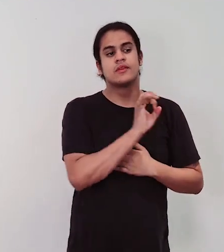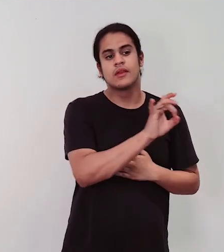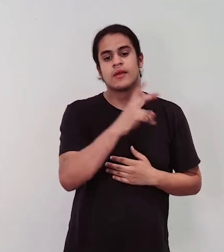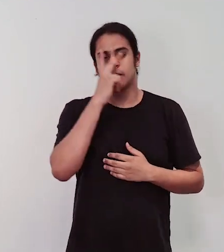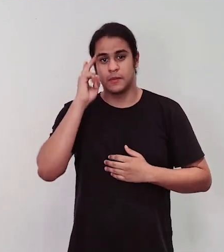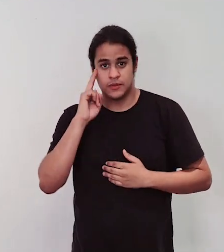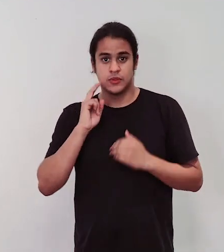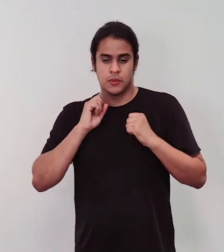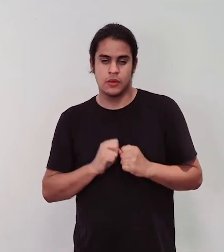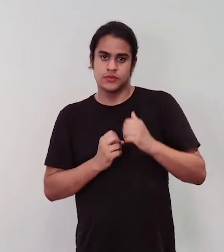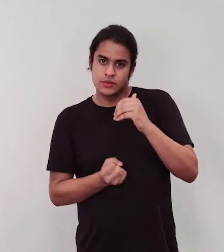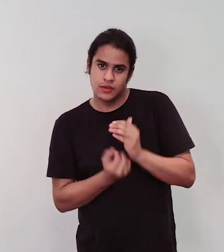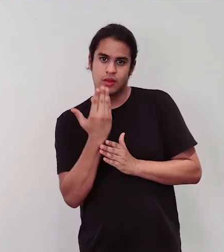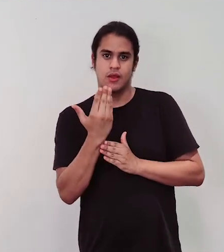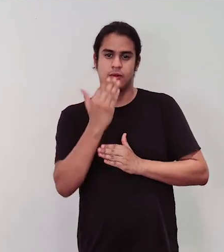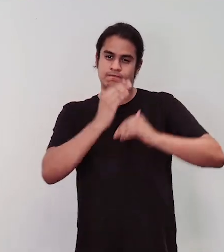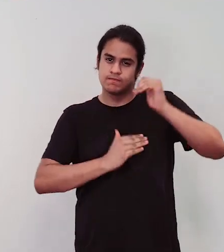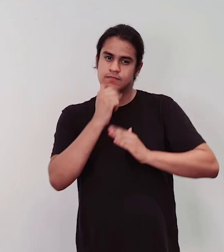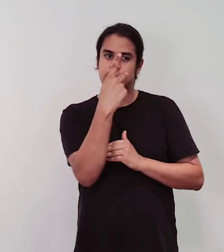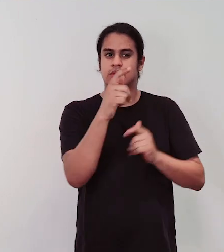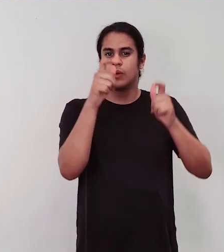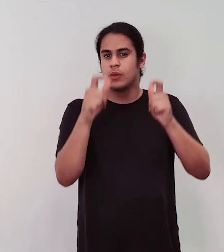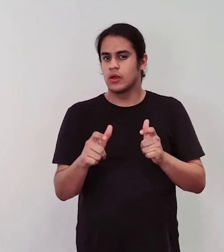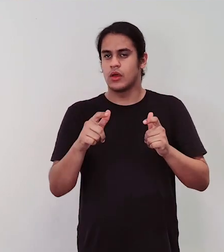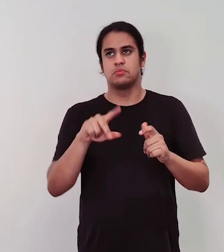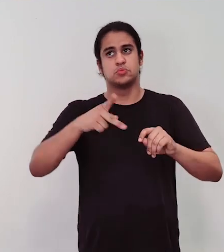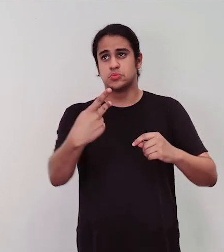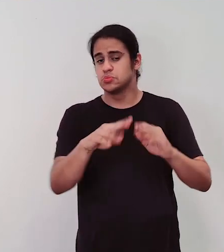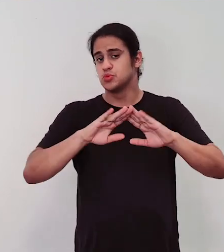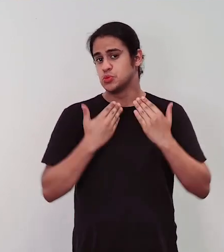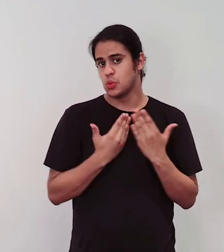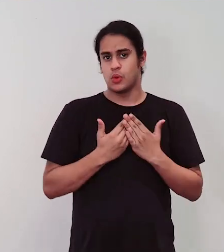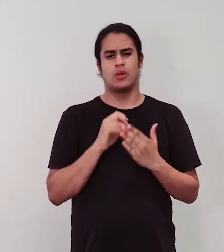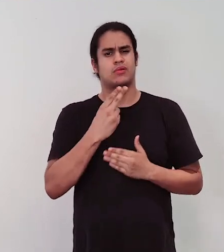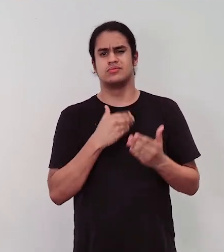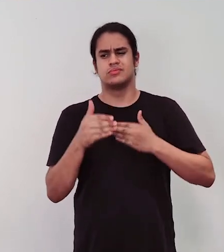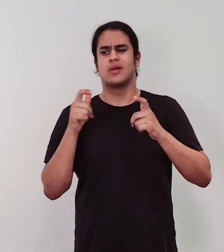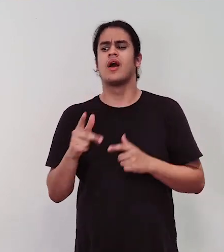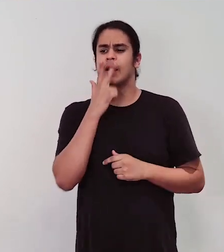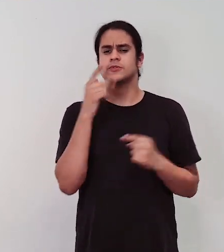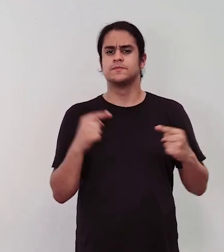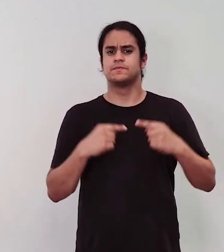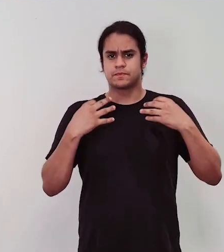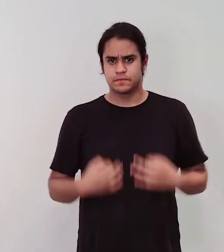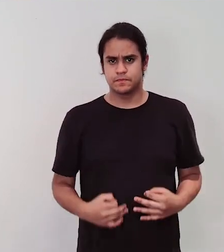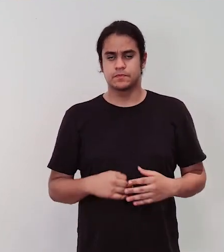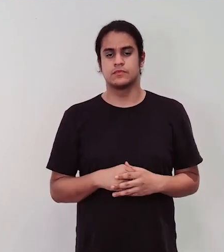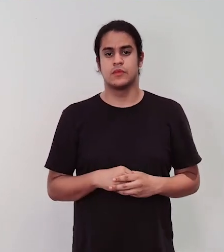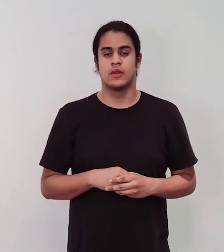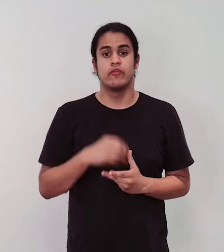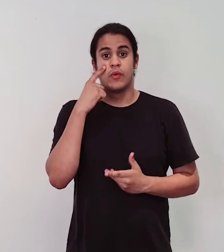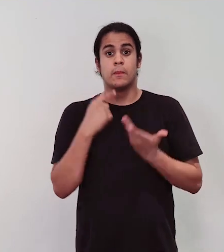pode produzir intervenções nos seus espaços, nas suas escolas ou os lugares que acharem pertinente, vou